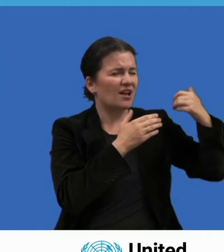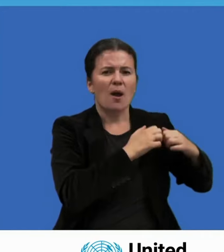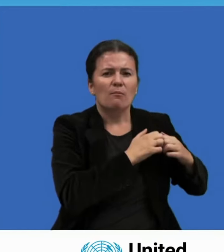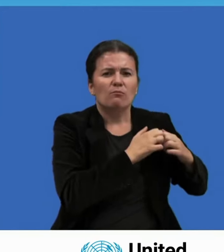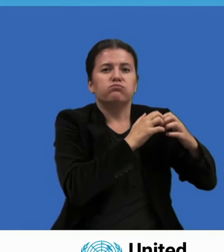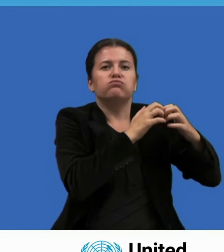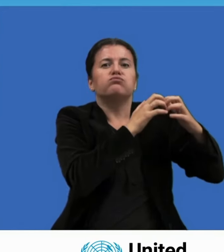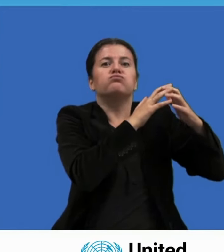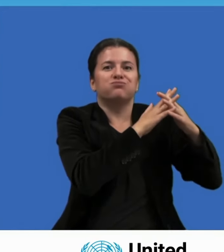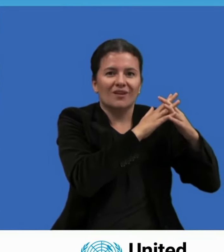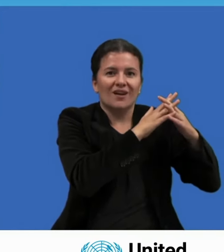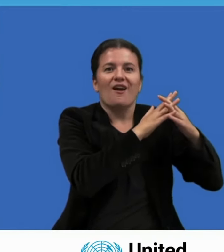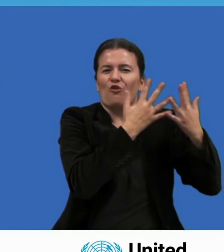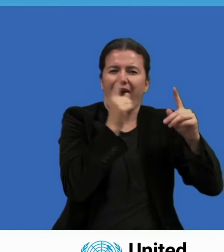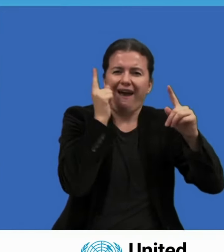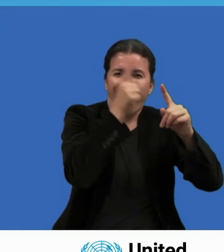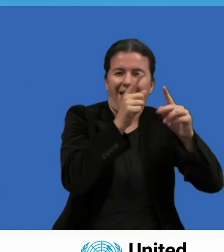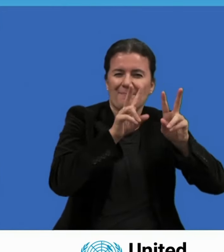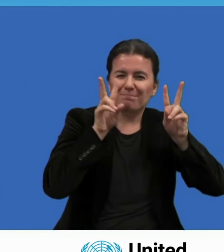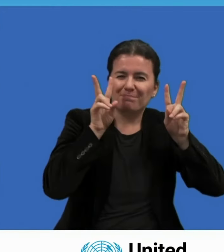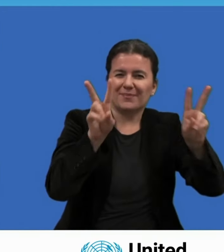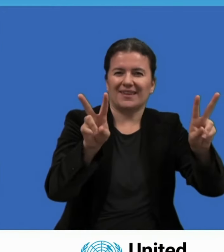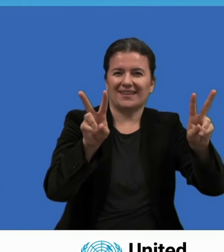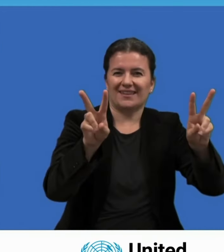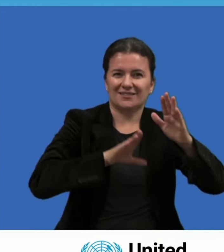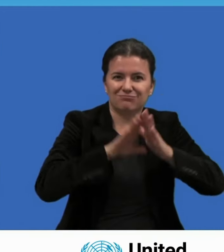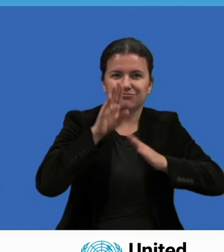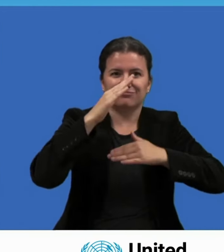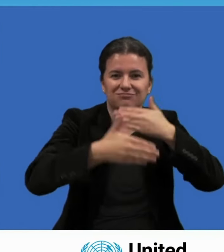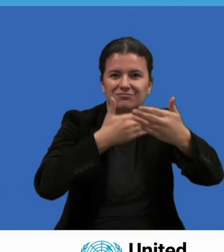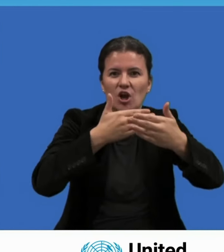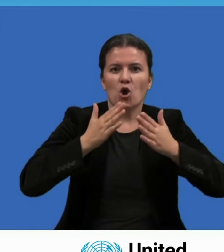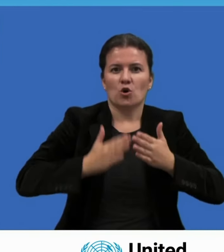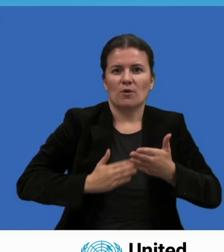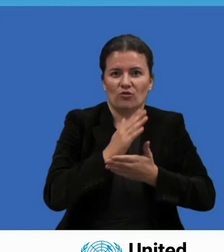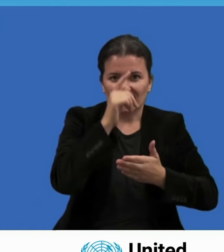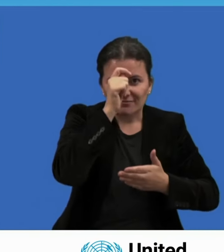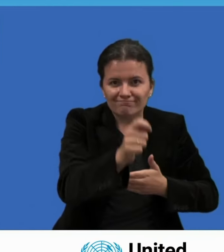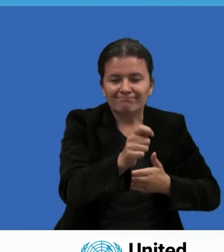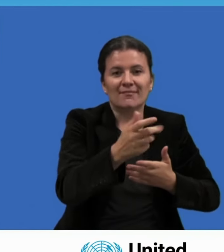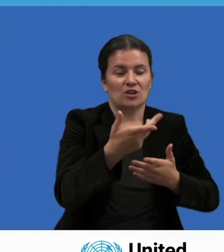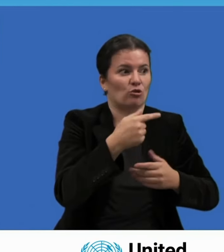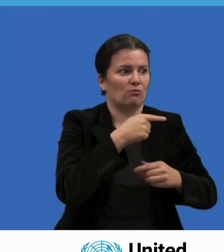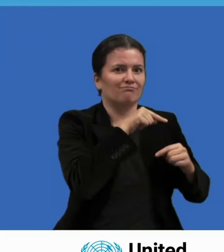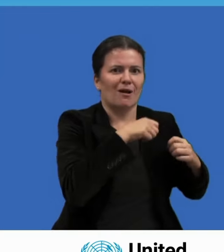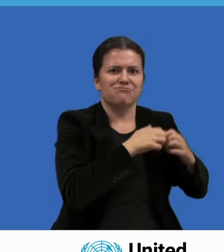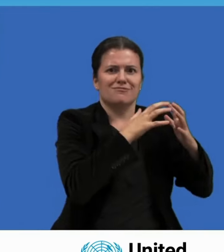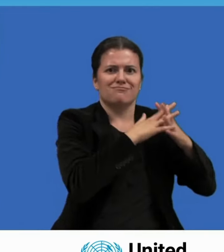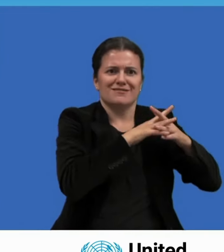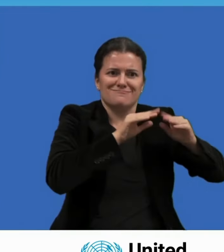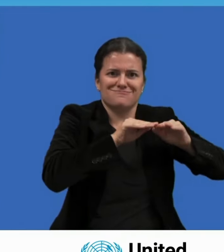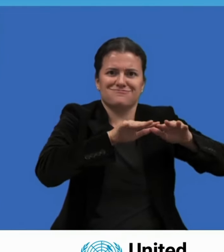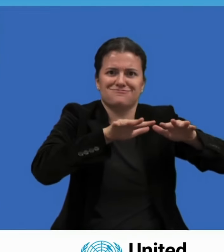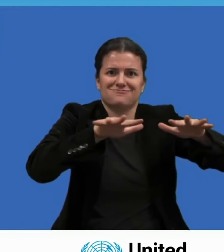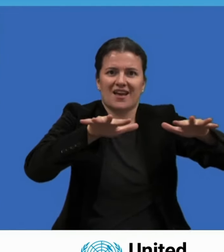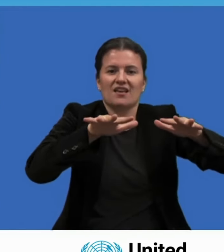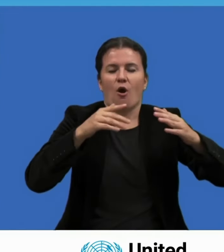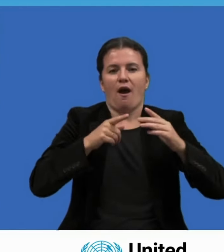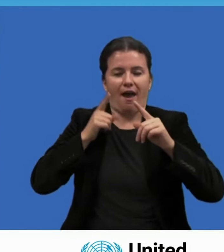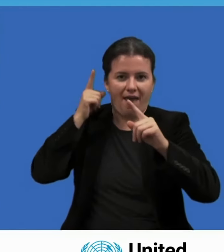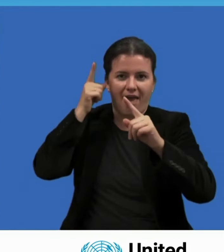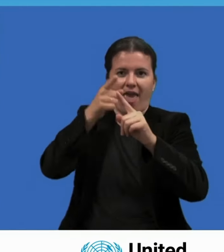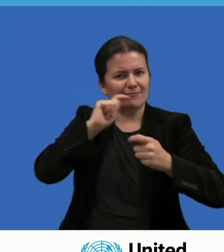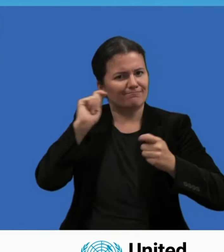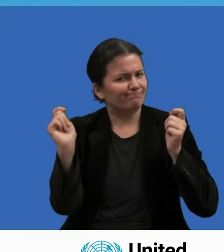e o Conselho dos Direitos Humanos. Outras ideias não saíram do papel. Temos duas grandes